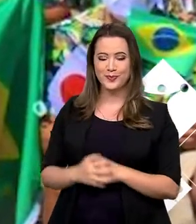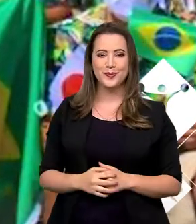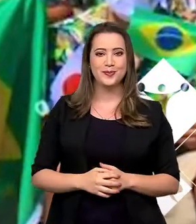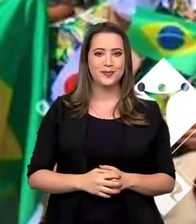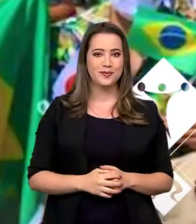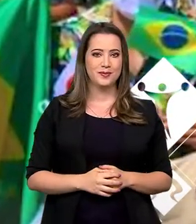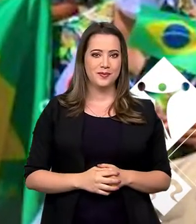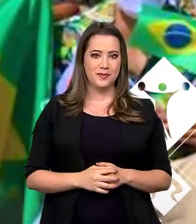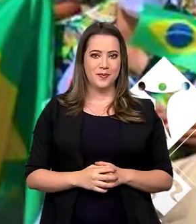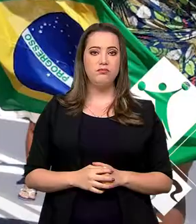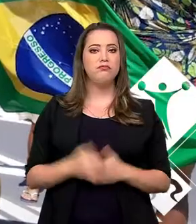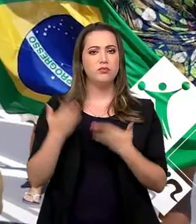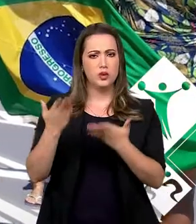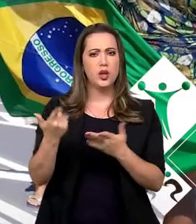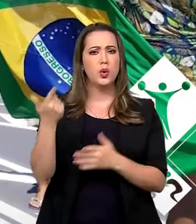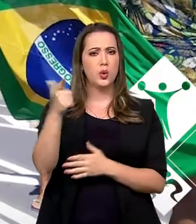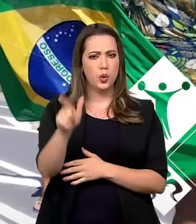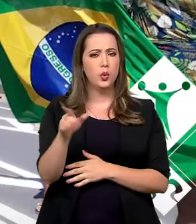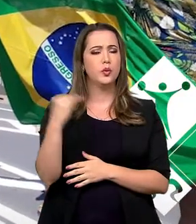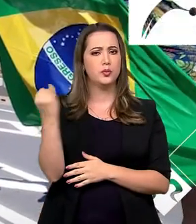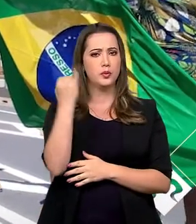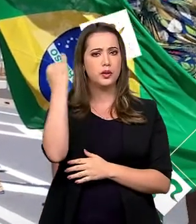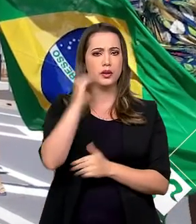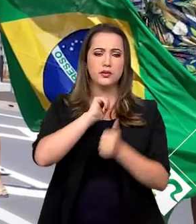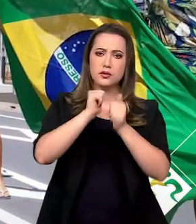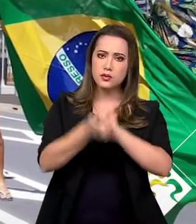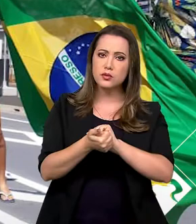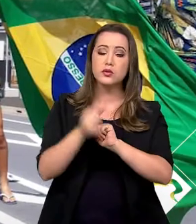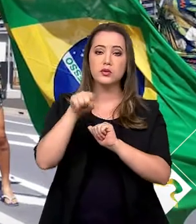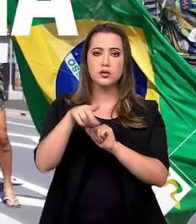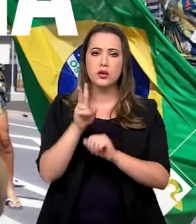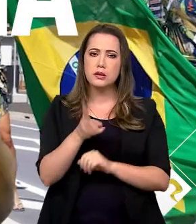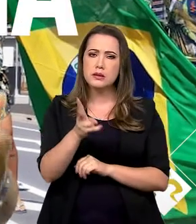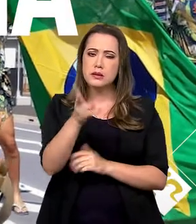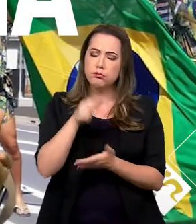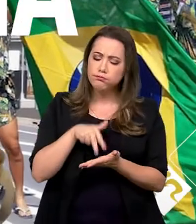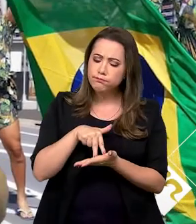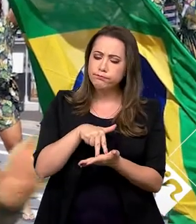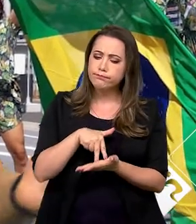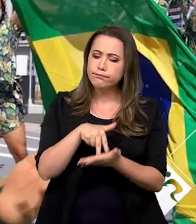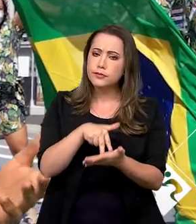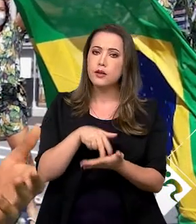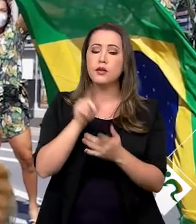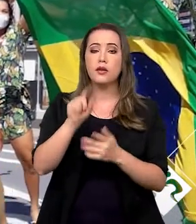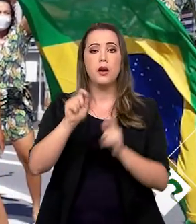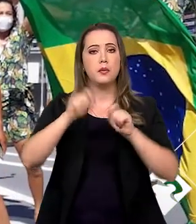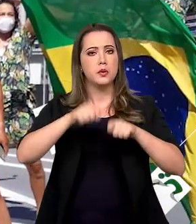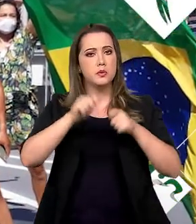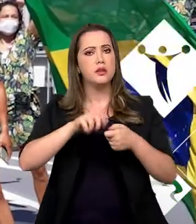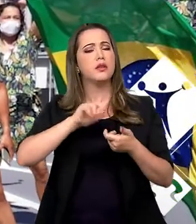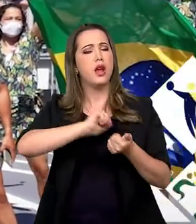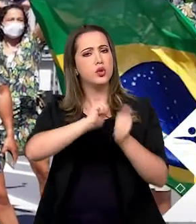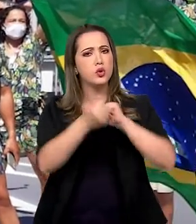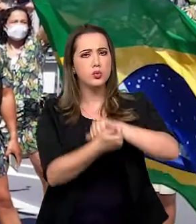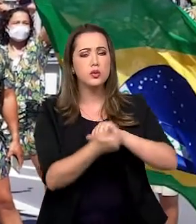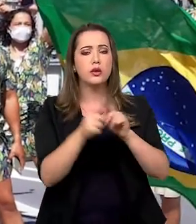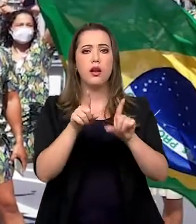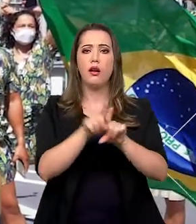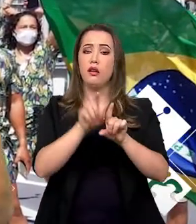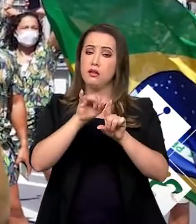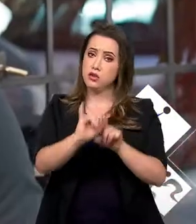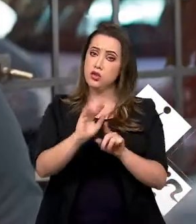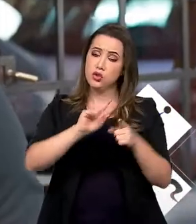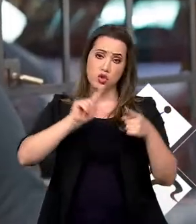que bacana! Tá aí outro exemplo do esporte, né? A resiliência, que é a capacidade de se adaptar às